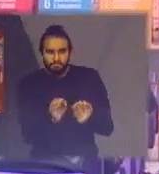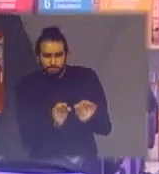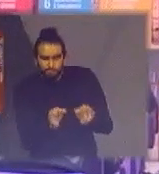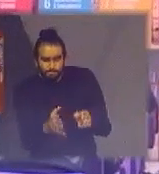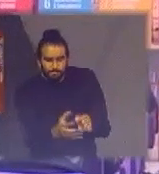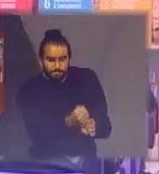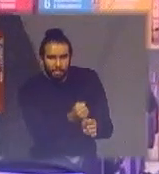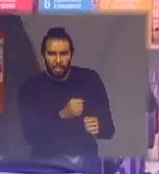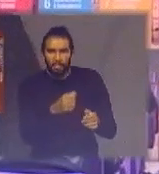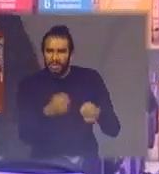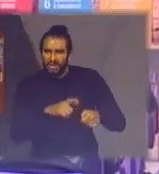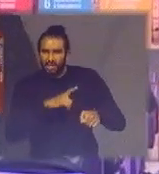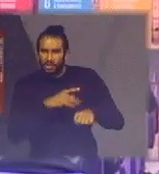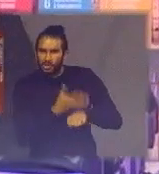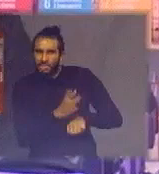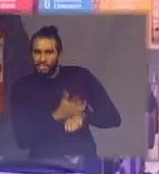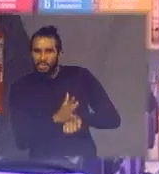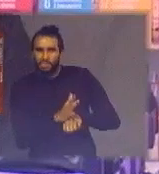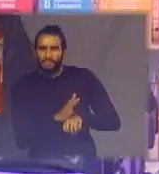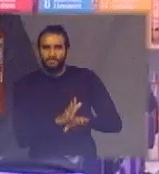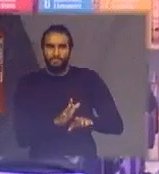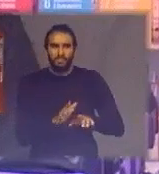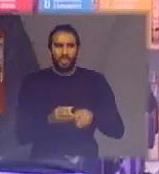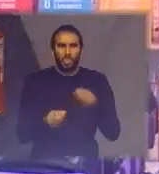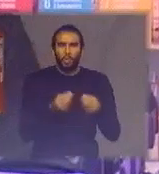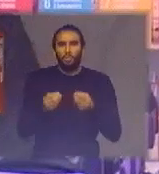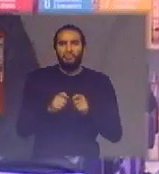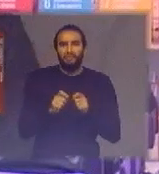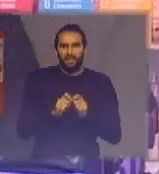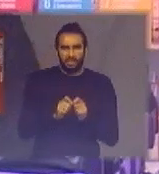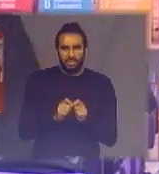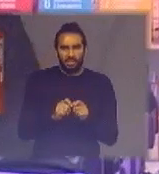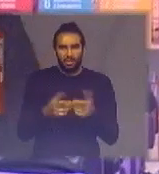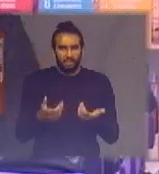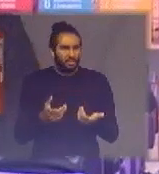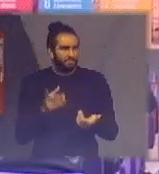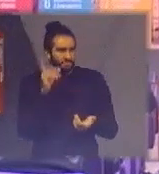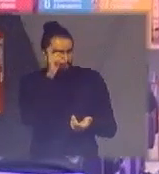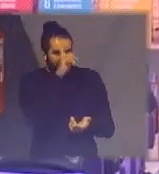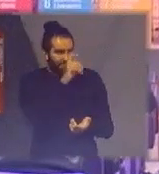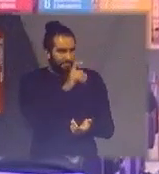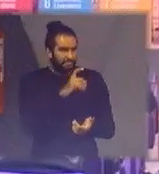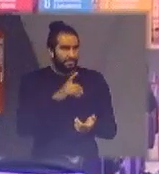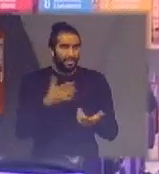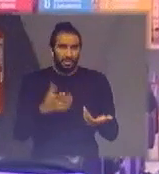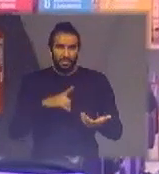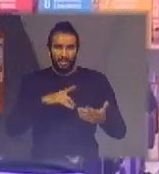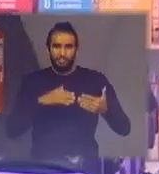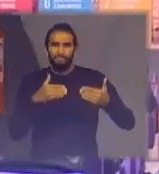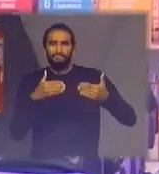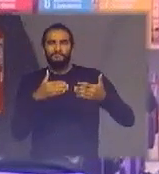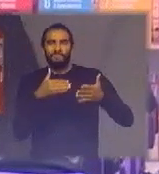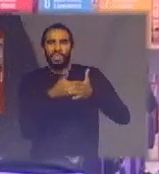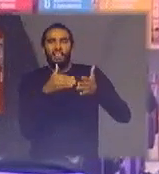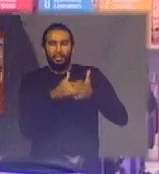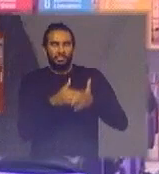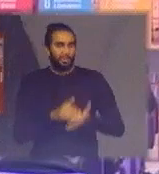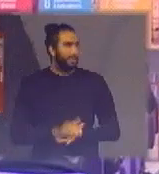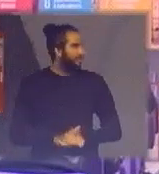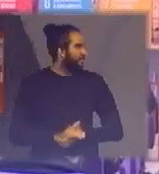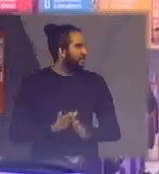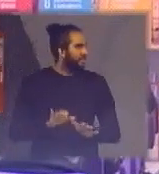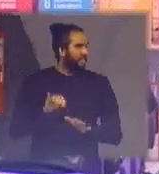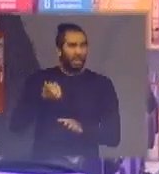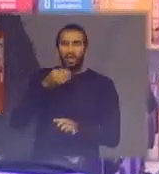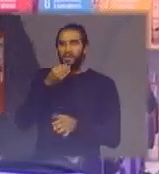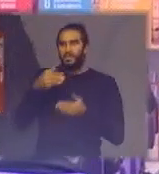capacitação sabe professor mas a cobrança como é que se faz então isso é muito nebuloso sendo nebuloso restringe momentaneamente eu vou aproveitar